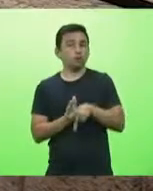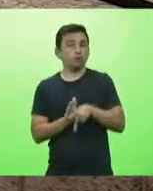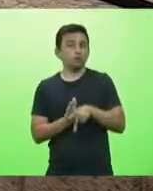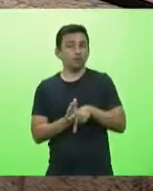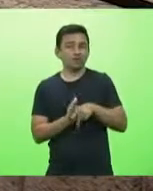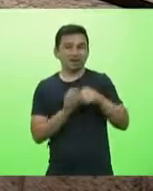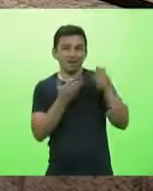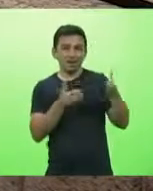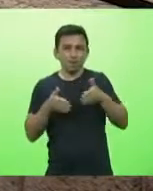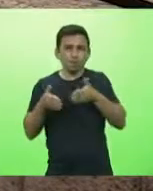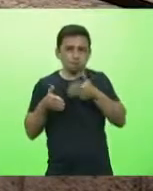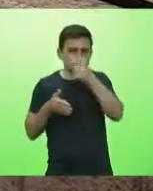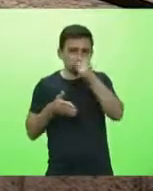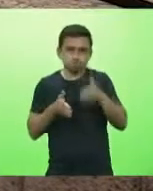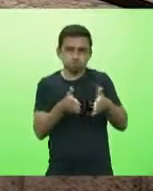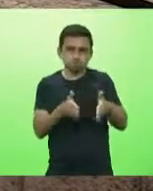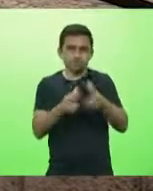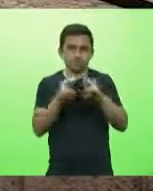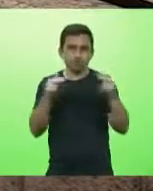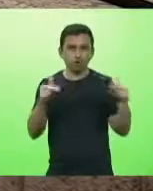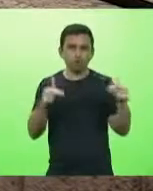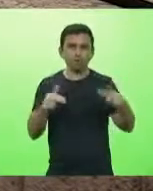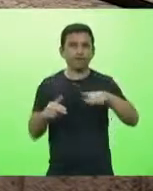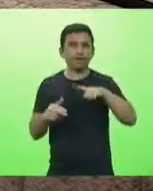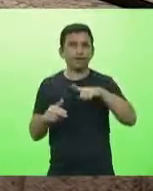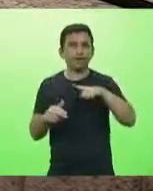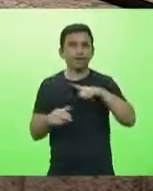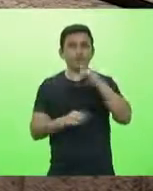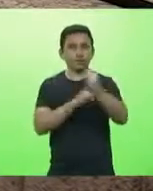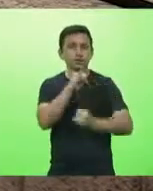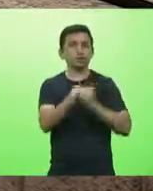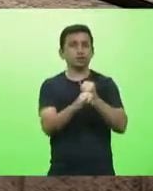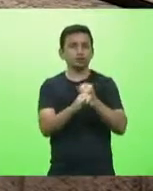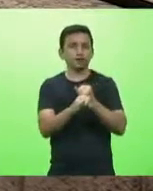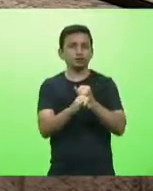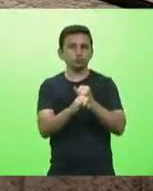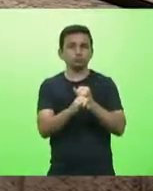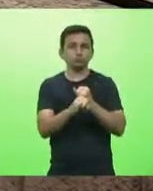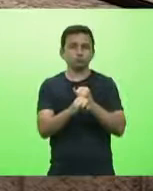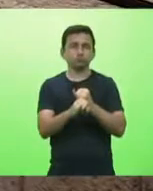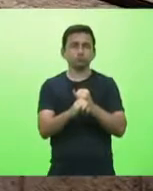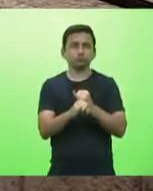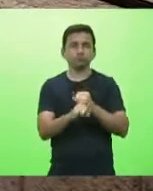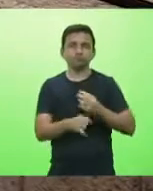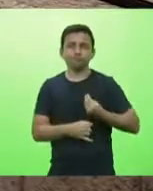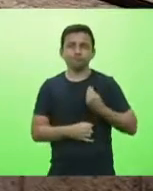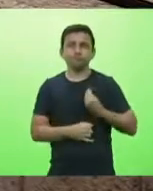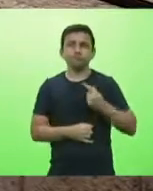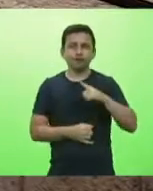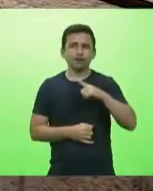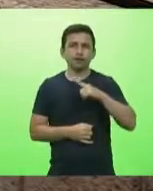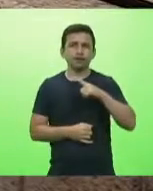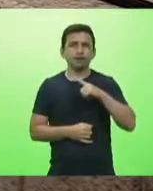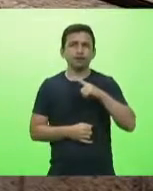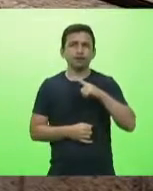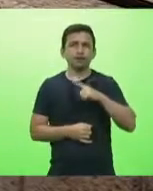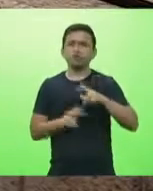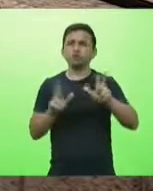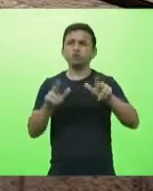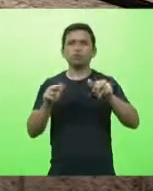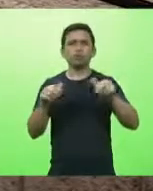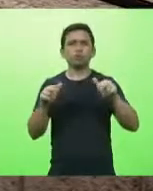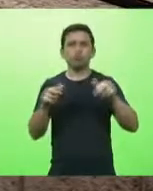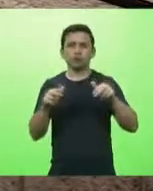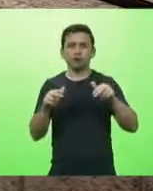Florianópolis nossos cultos são transmitidos ao vivo ao vivo nós nunca nunca colocamos